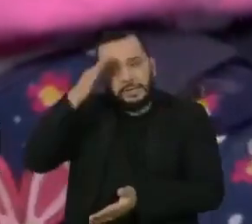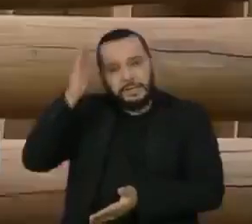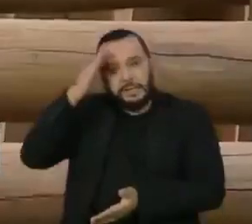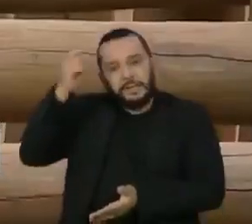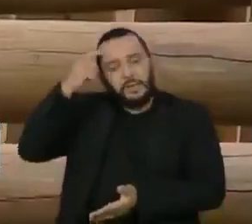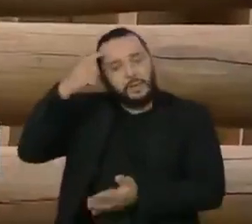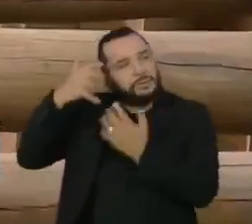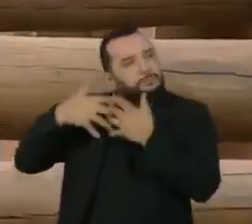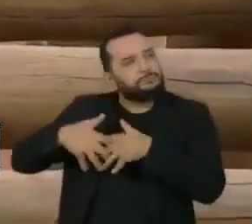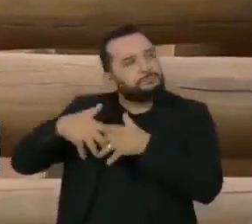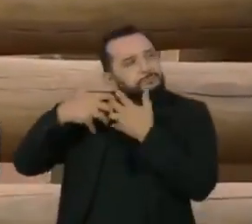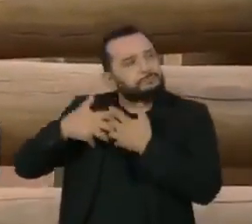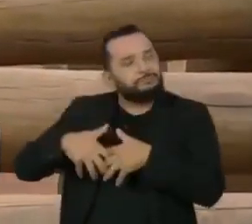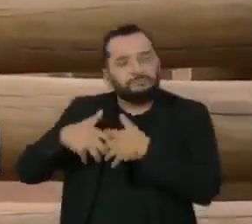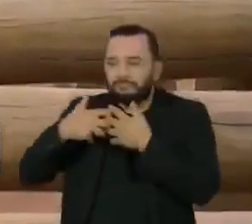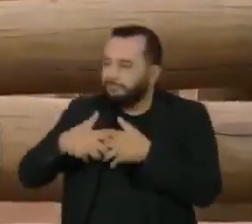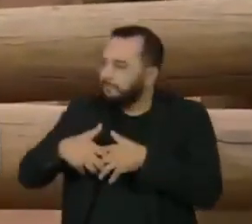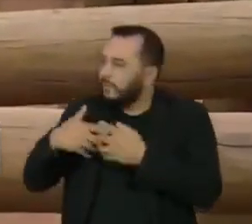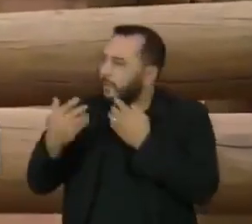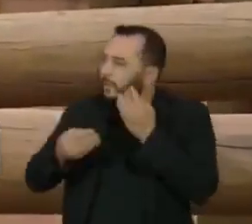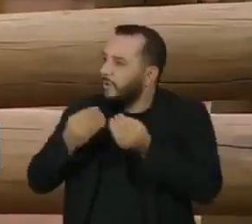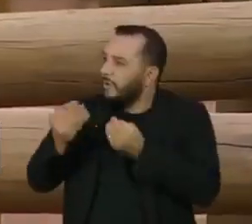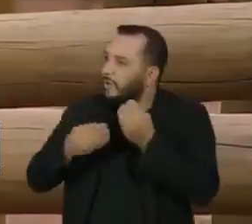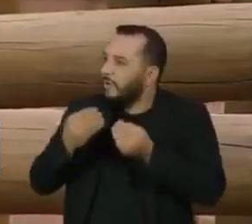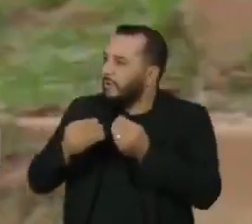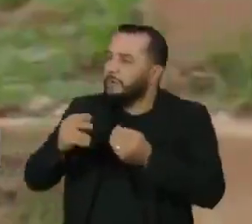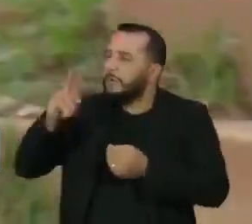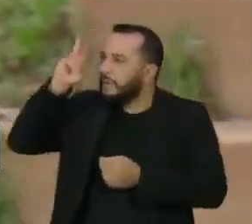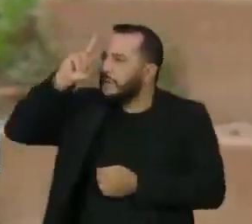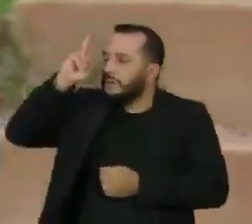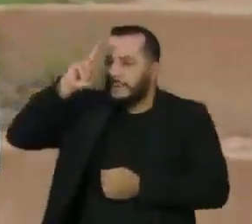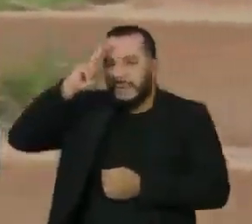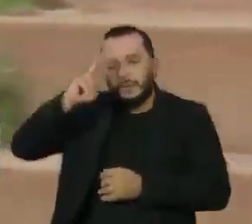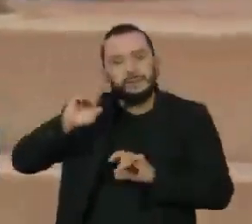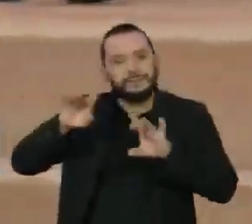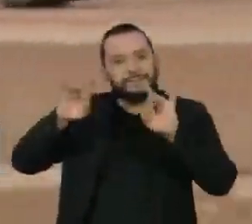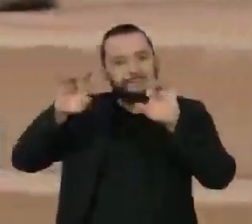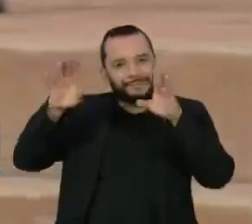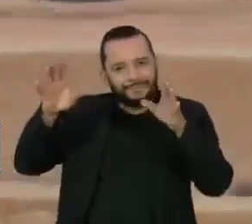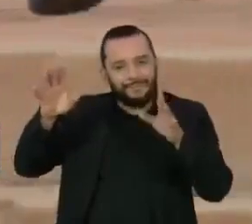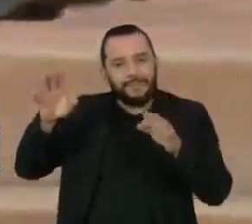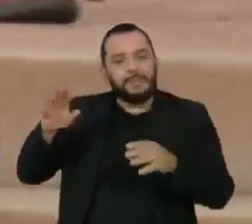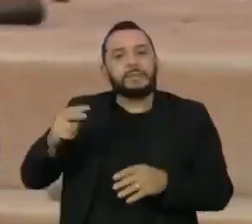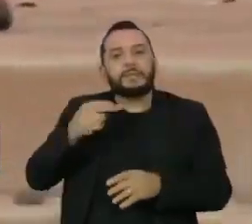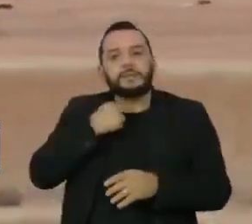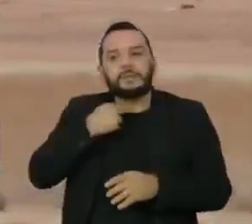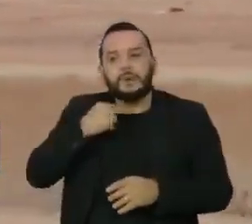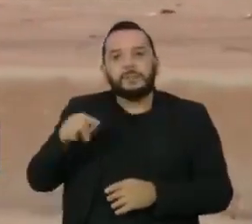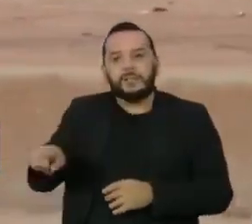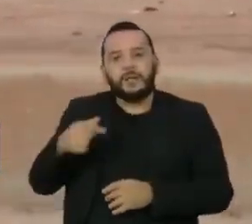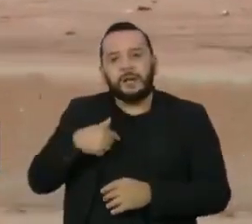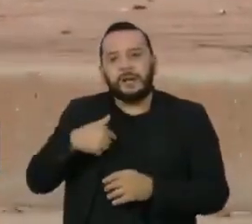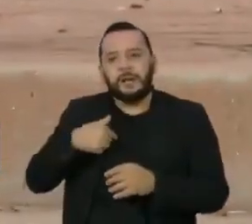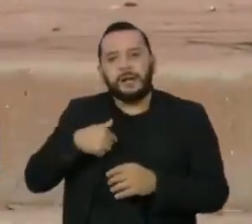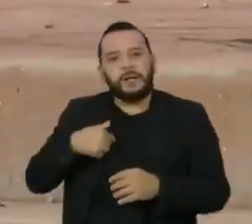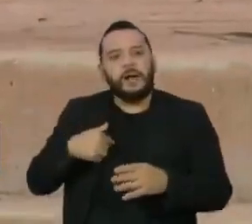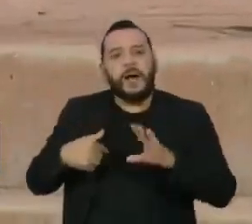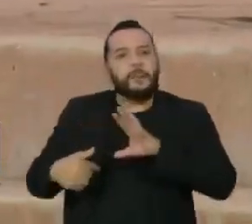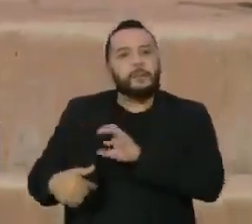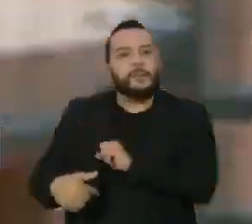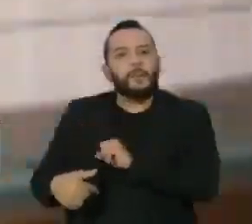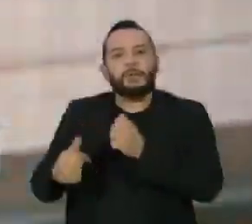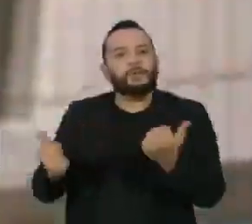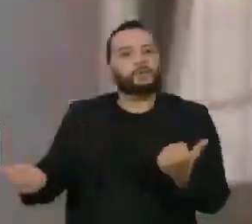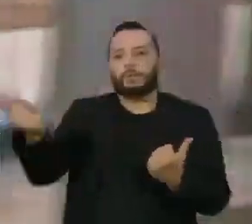elaborar o luto e encontrar um lugar para o ente querido na lembrança, sem que sejam forçadas a substituir o amor de um